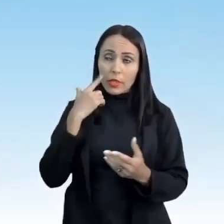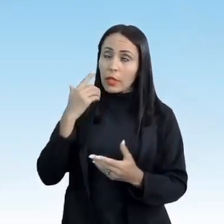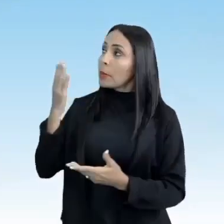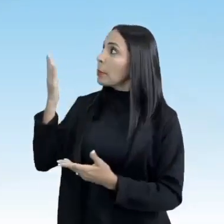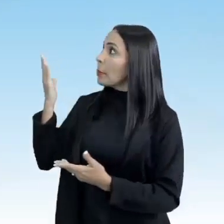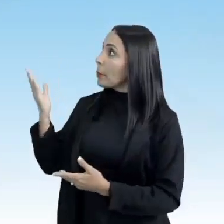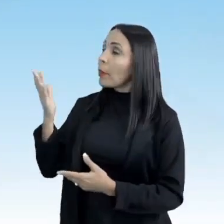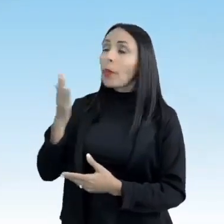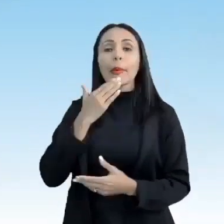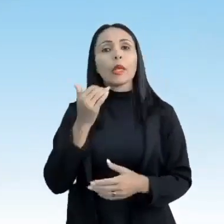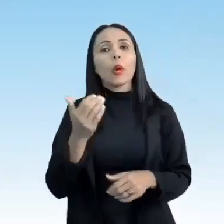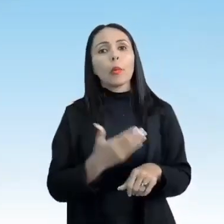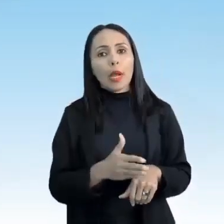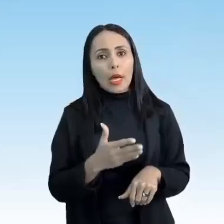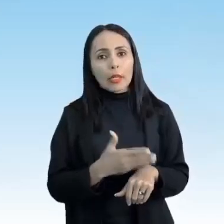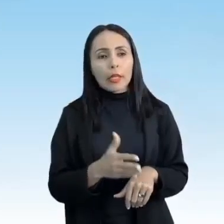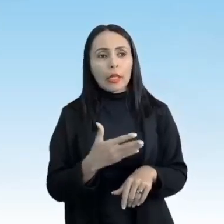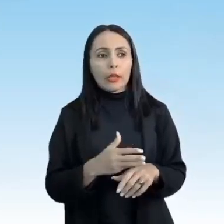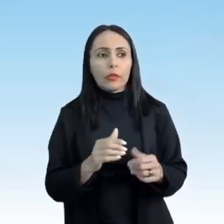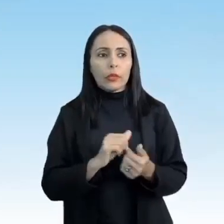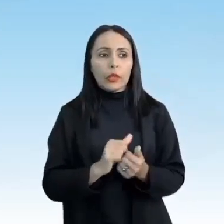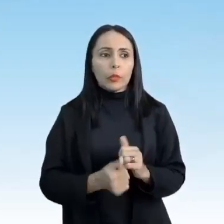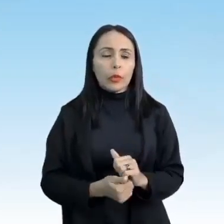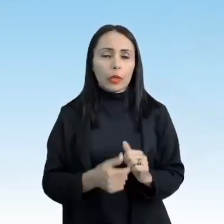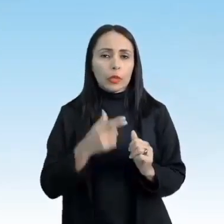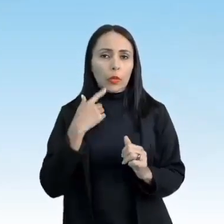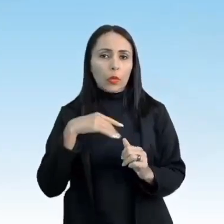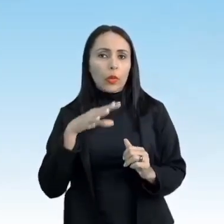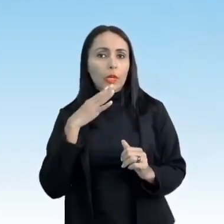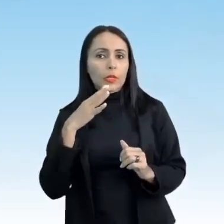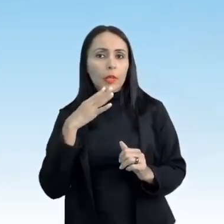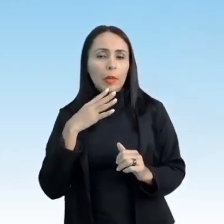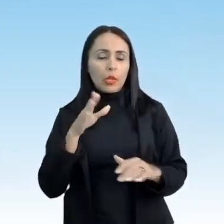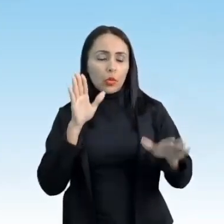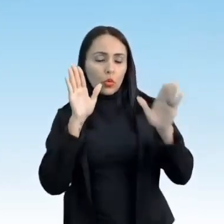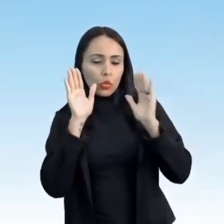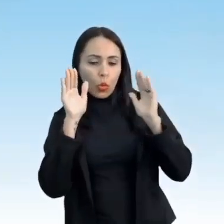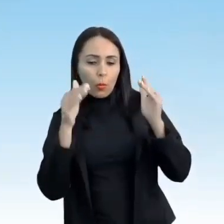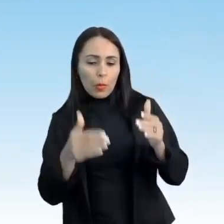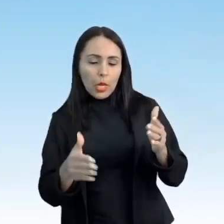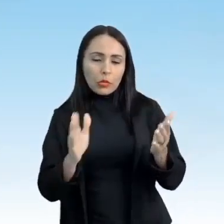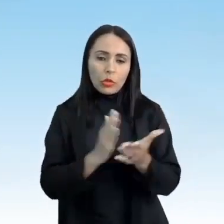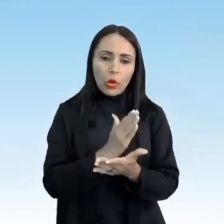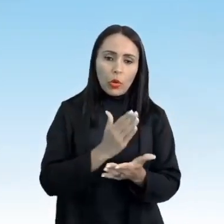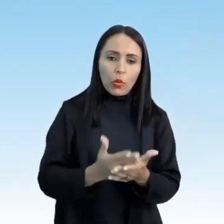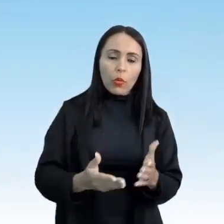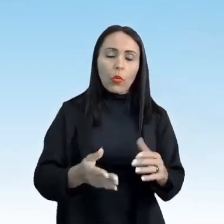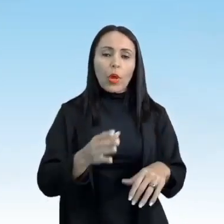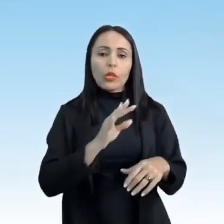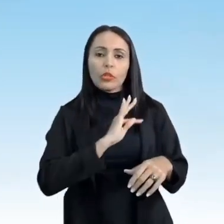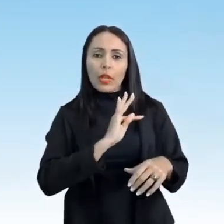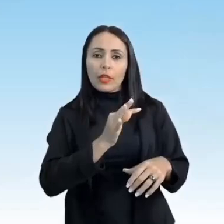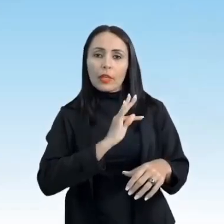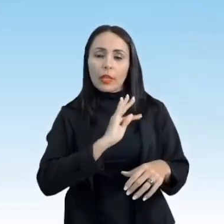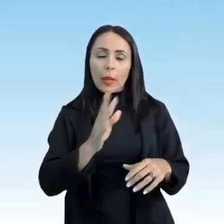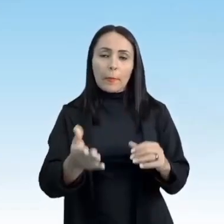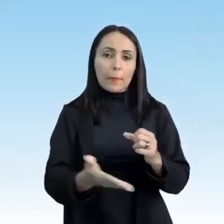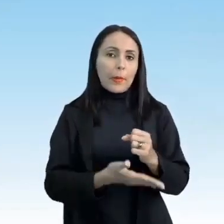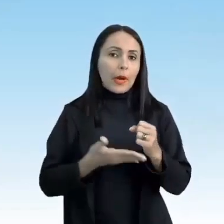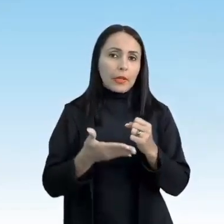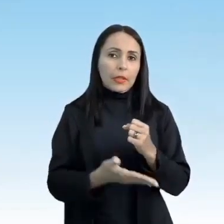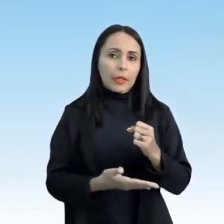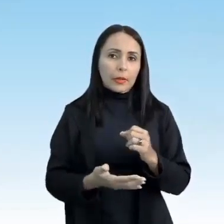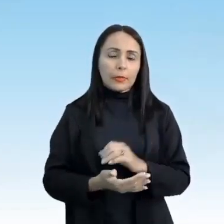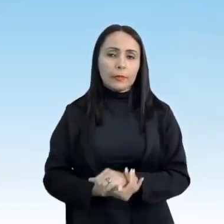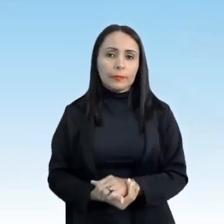Para uma melhor prática do futebol, faz-se necessário o conhecimento e o domínio de algumas técnicas básicas, tais como, coloquei